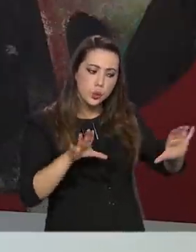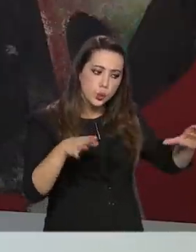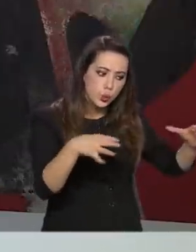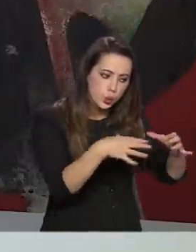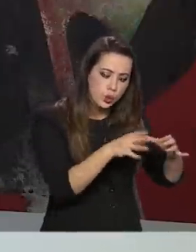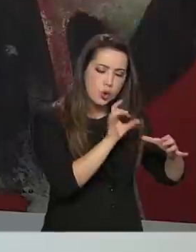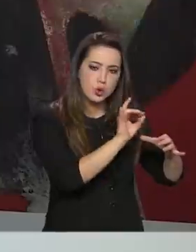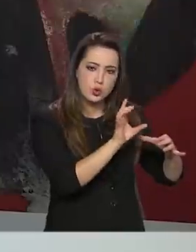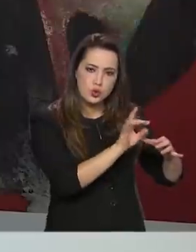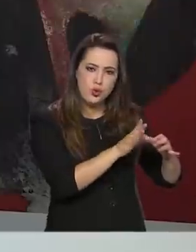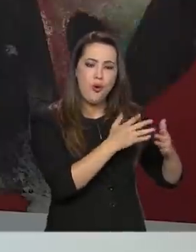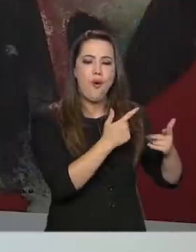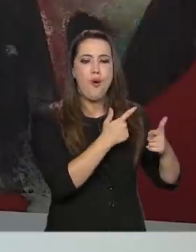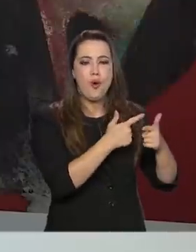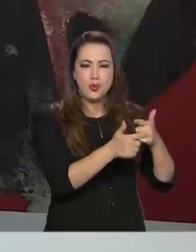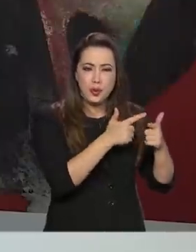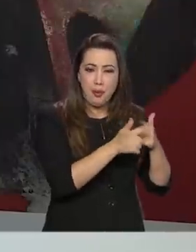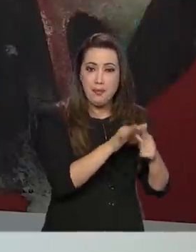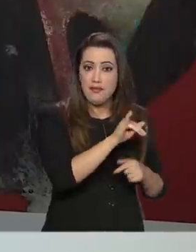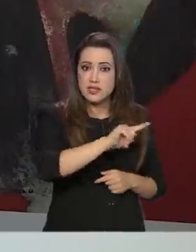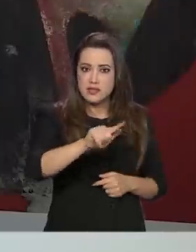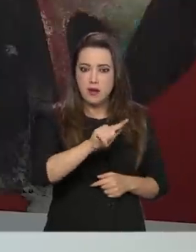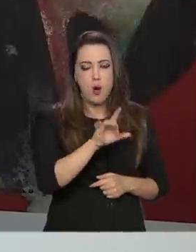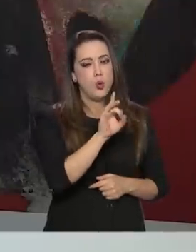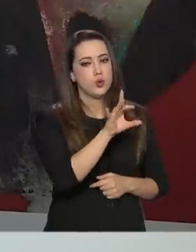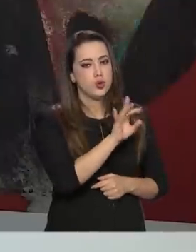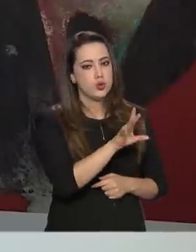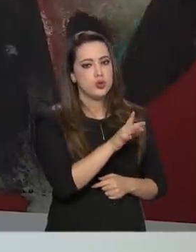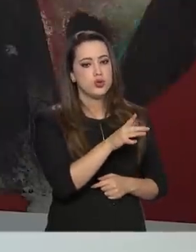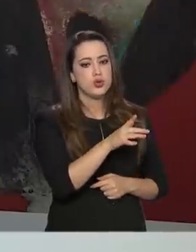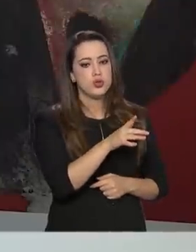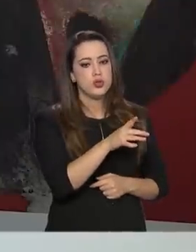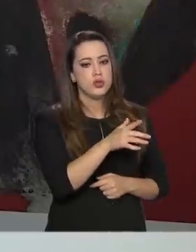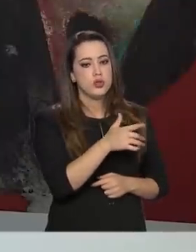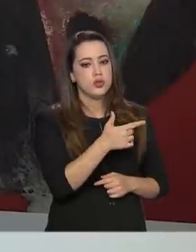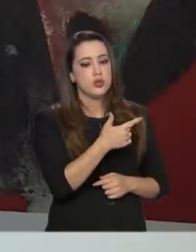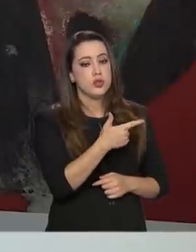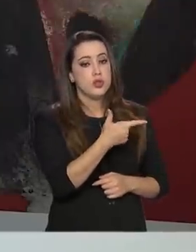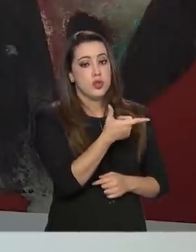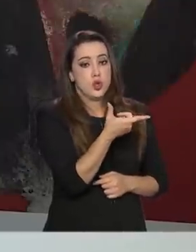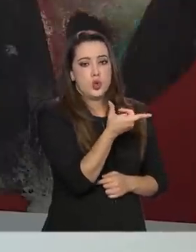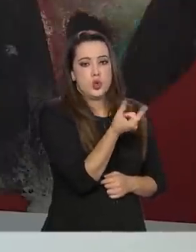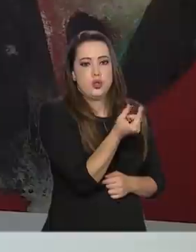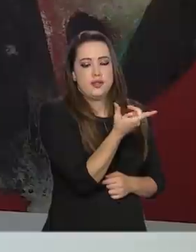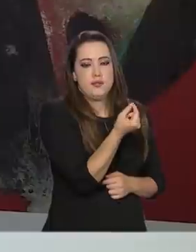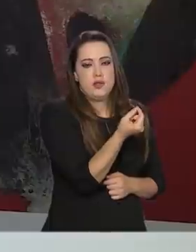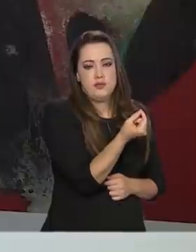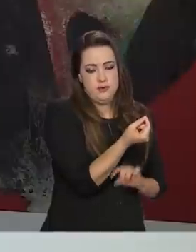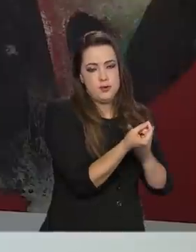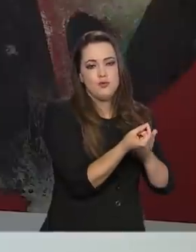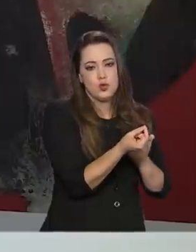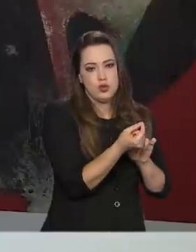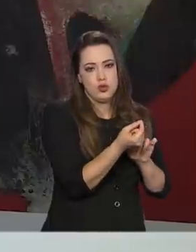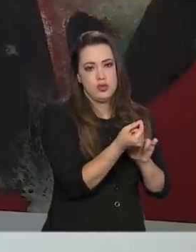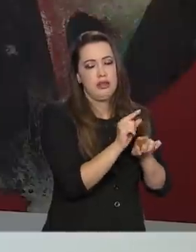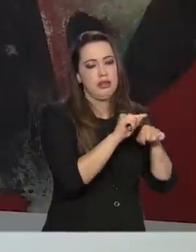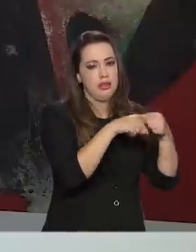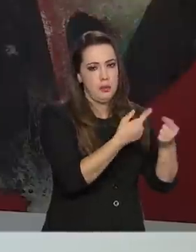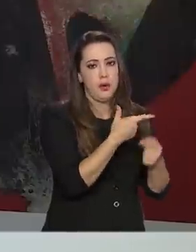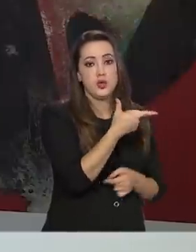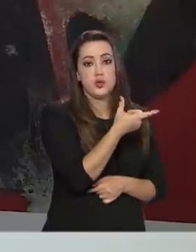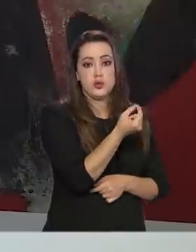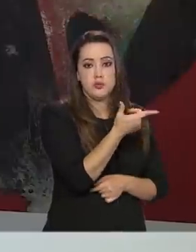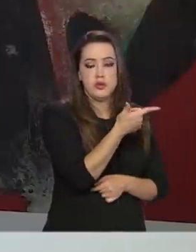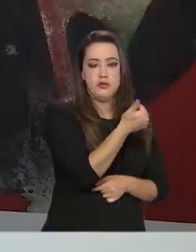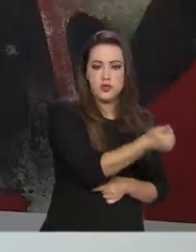os desequilíbrios fiscais ficam contidos em 1920. A partir de 2021, a gente volta para o normal. O mercado já deu essa sinalização para a gente.